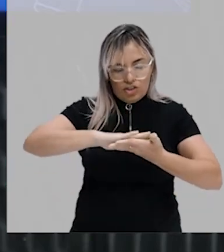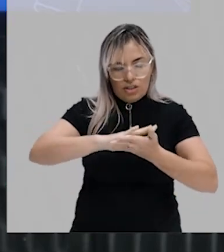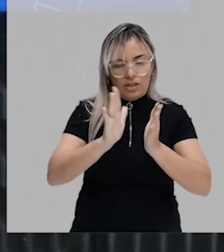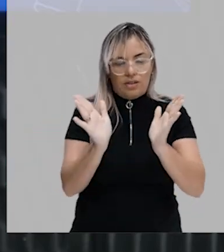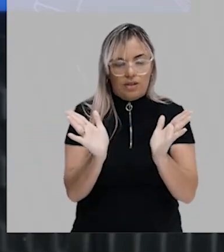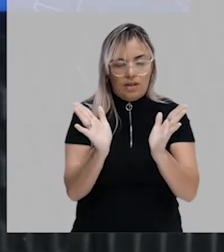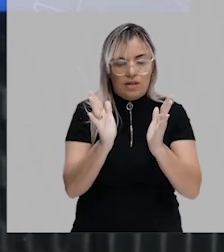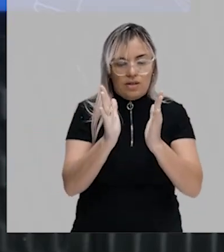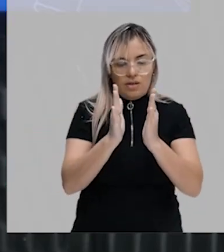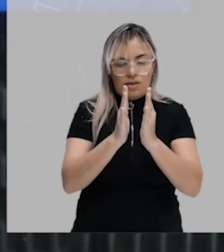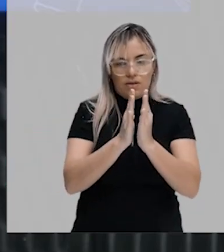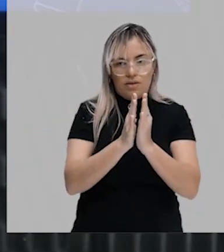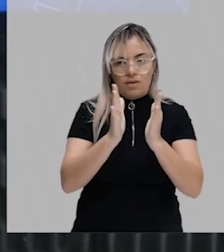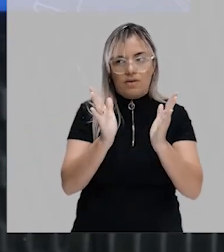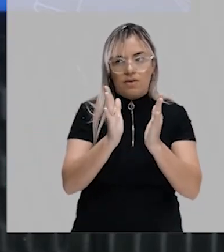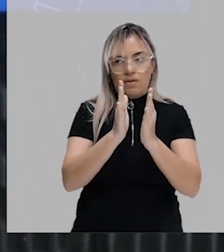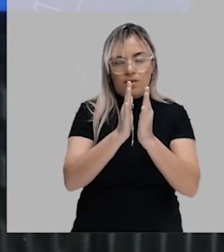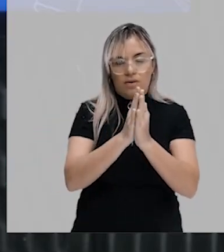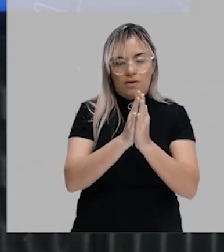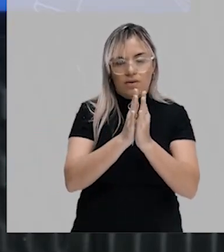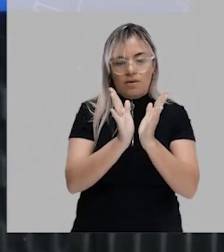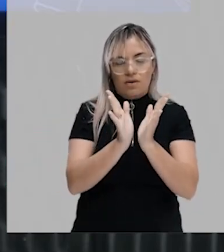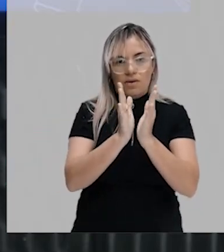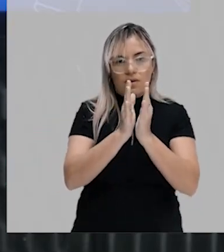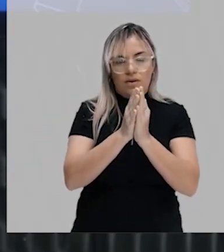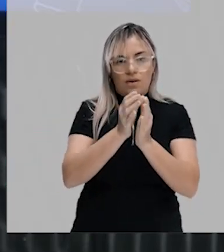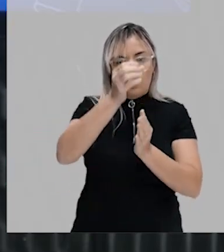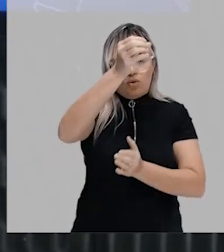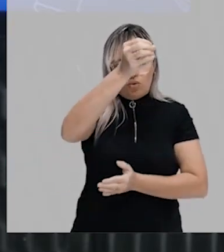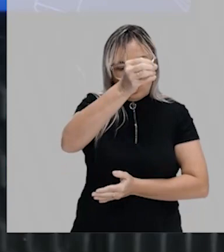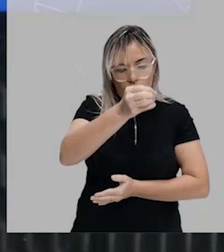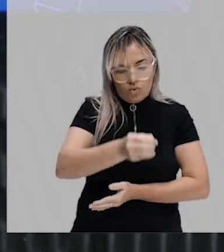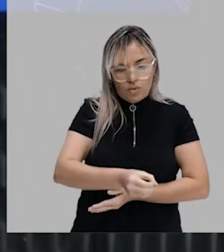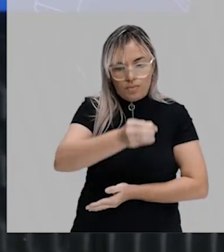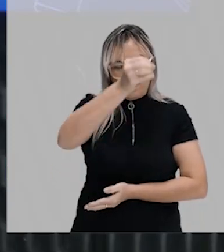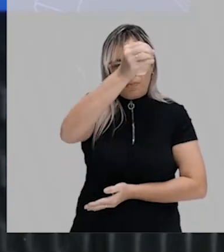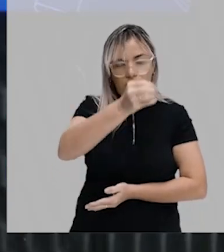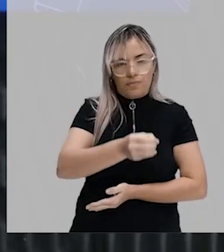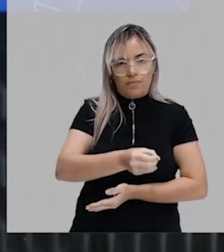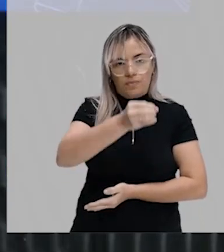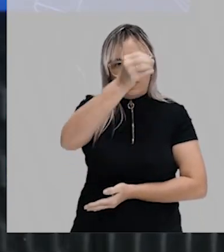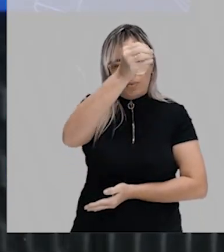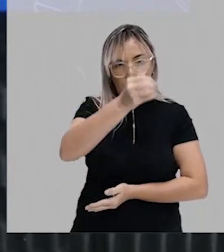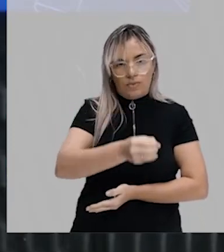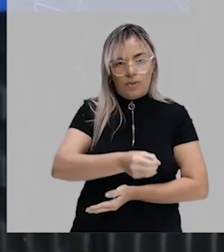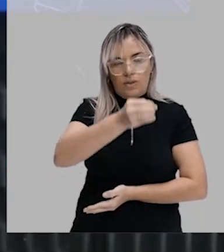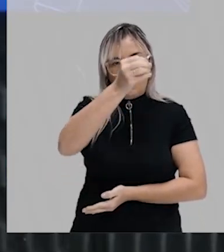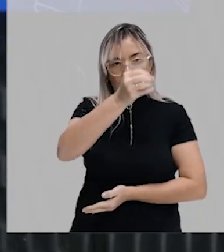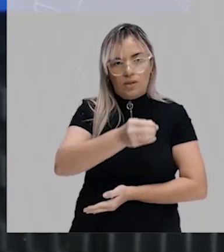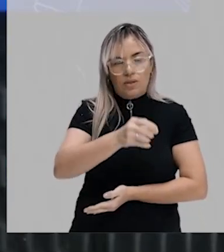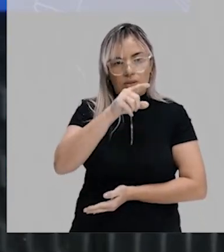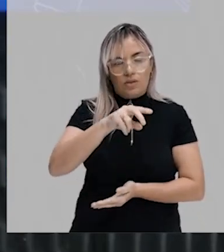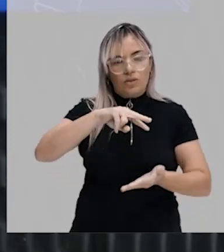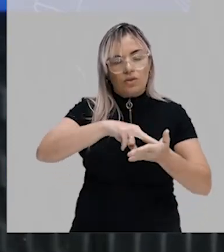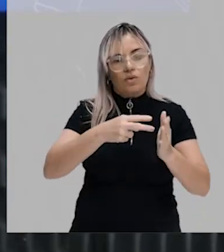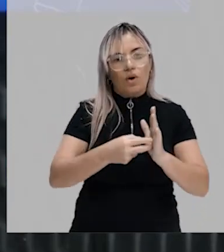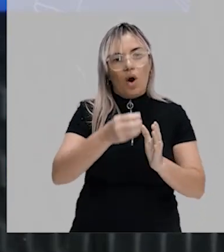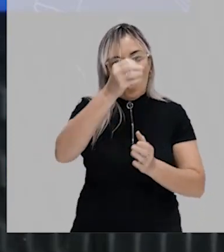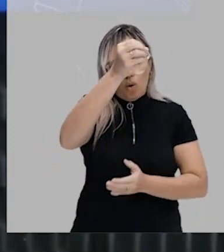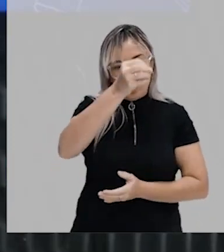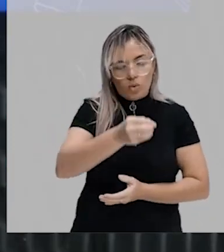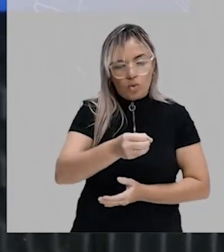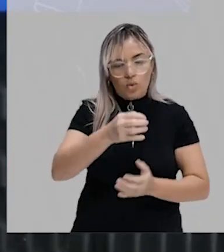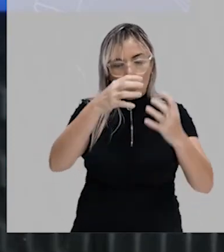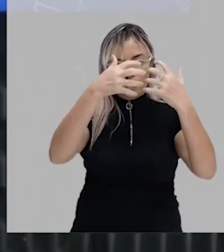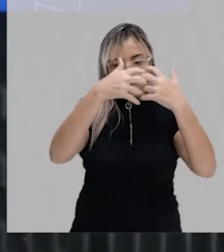formando uma região, um cilindro. Esse cilindro é justamente o tubo nervoso, tá certo? E como ele está